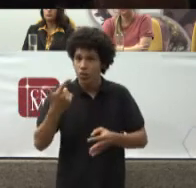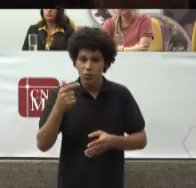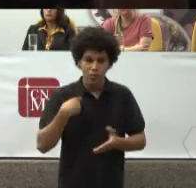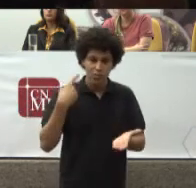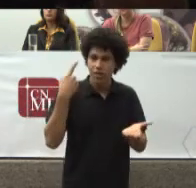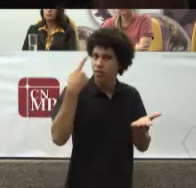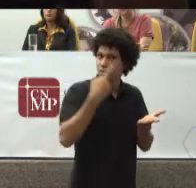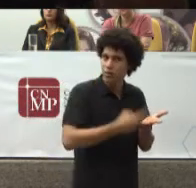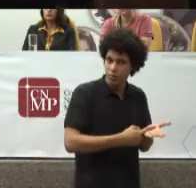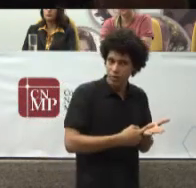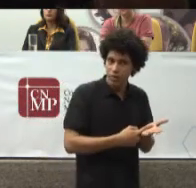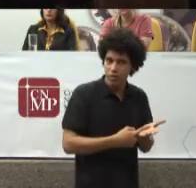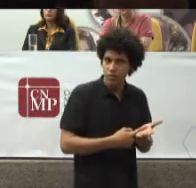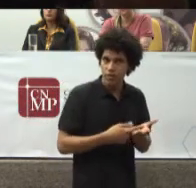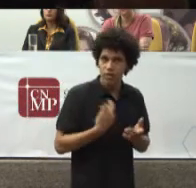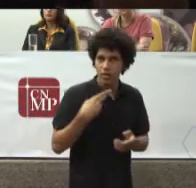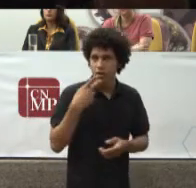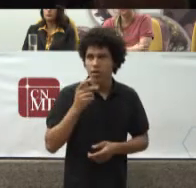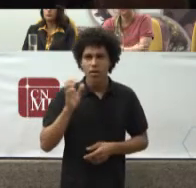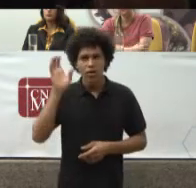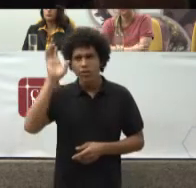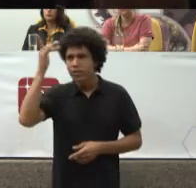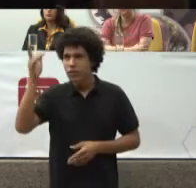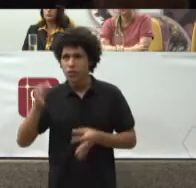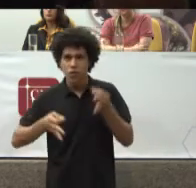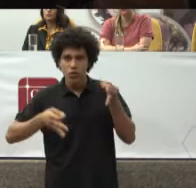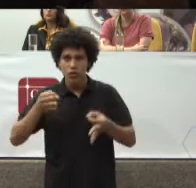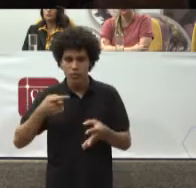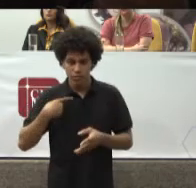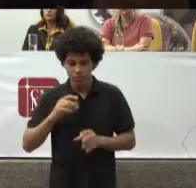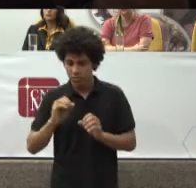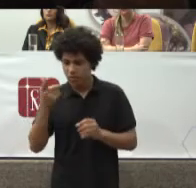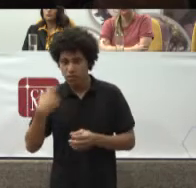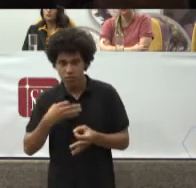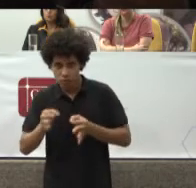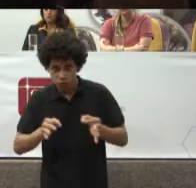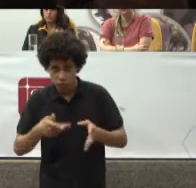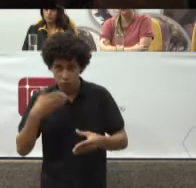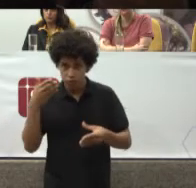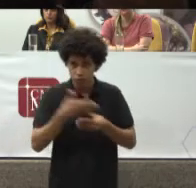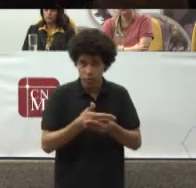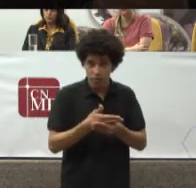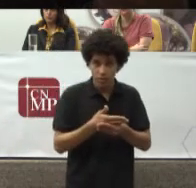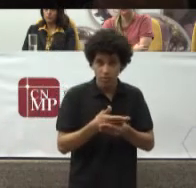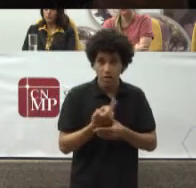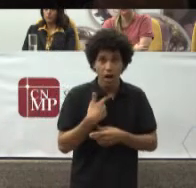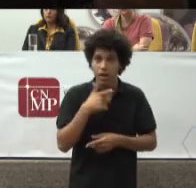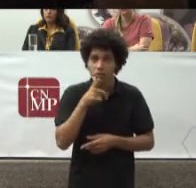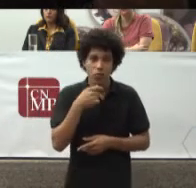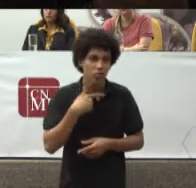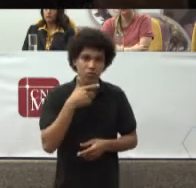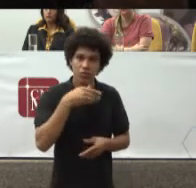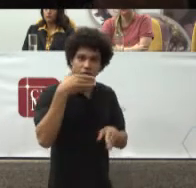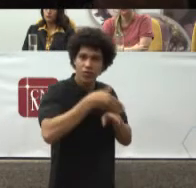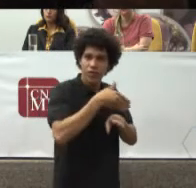nós Entenderemos Que você Vai ter Um modelo De repetição Que